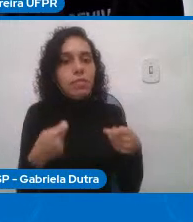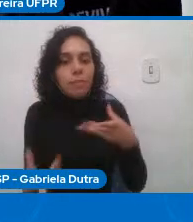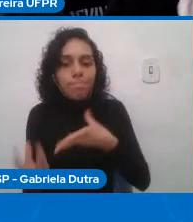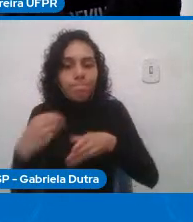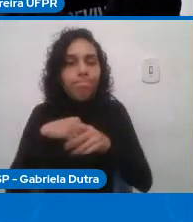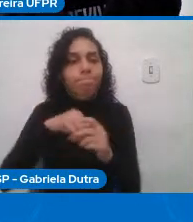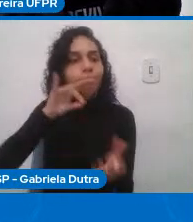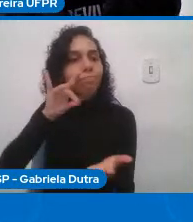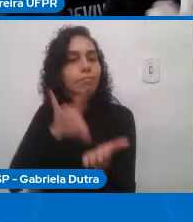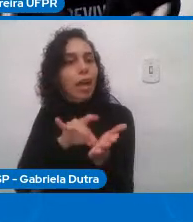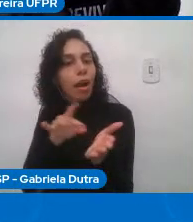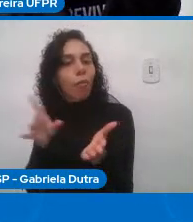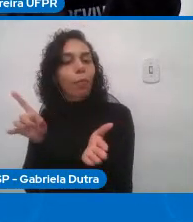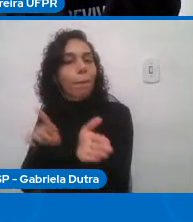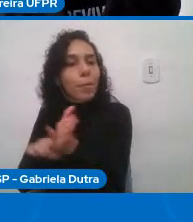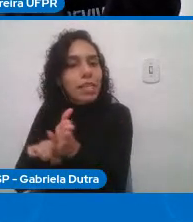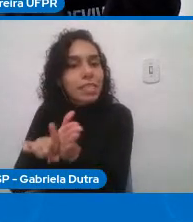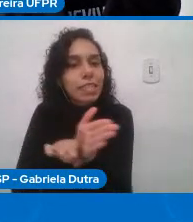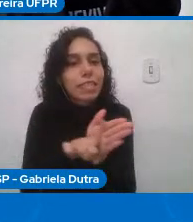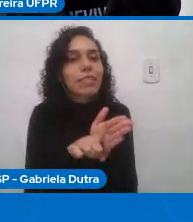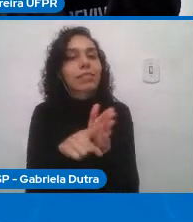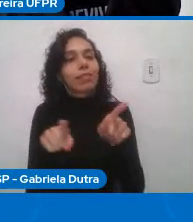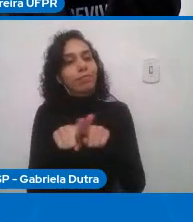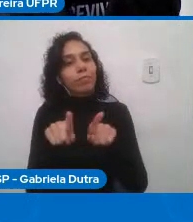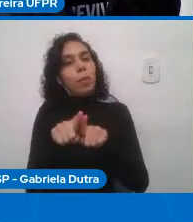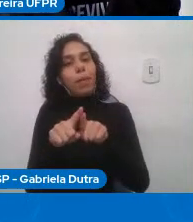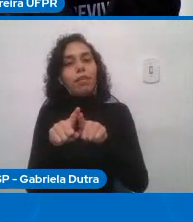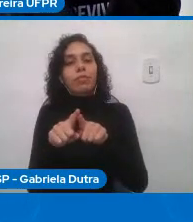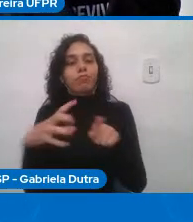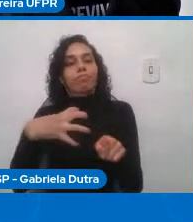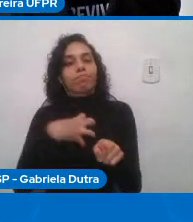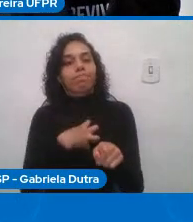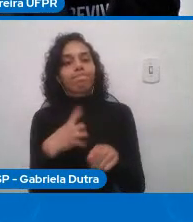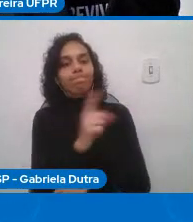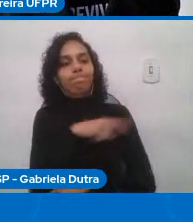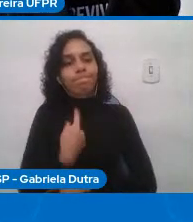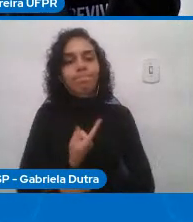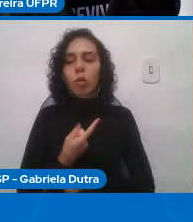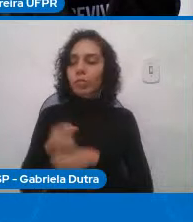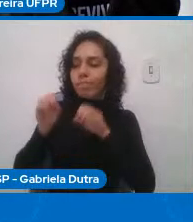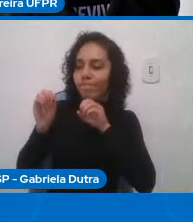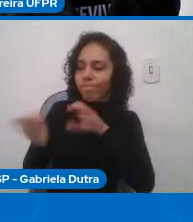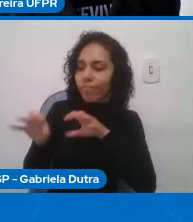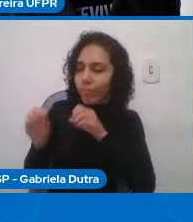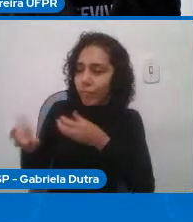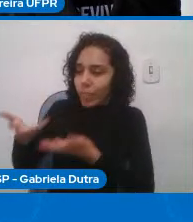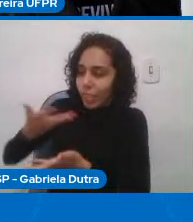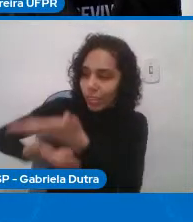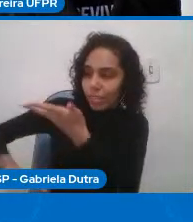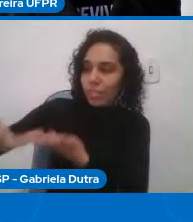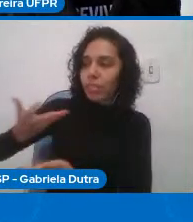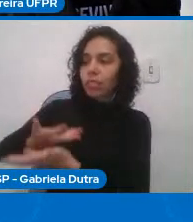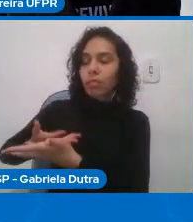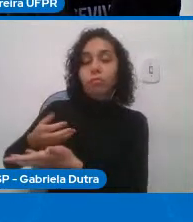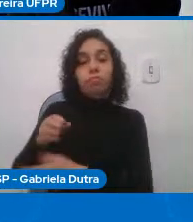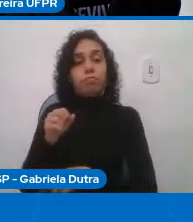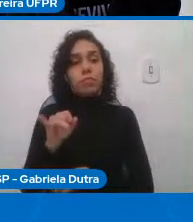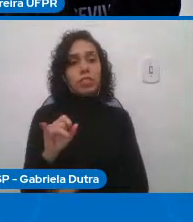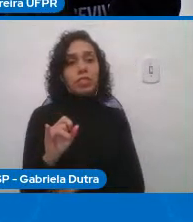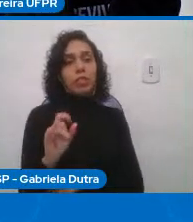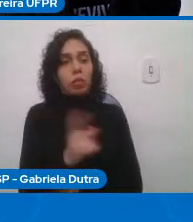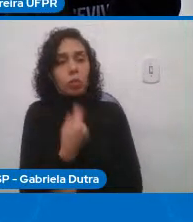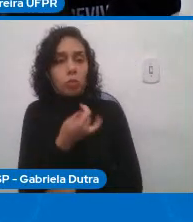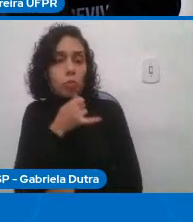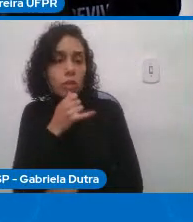forma no que nós ensinamos e como nós ensinamos se o nosso papel ficar reduzido a nós